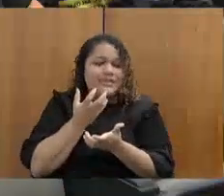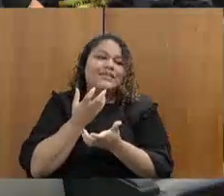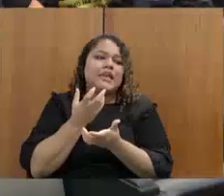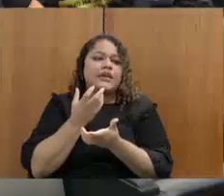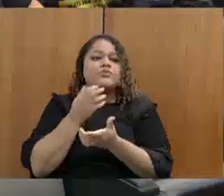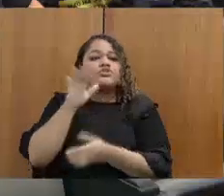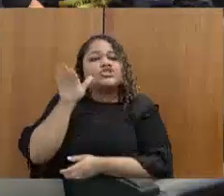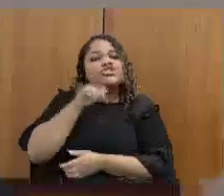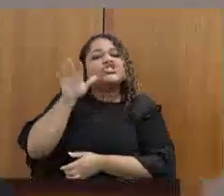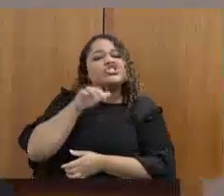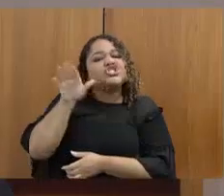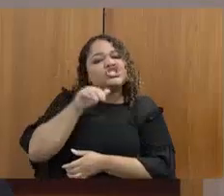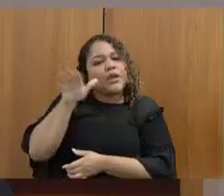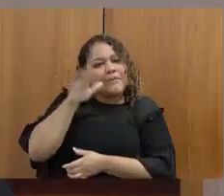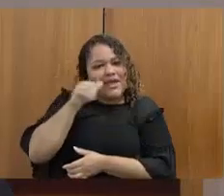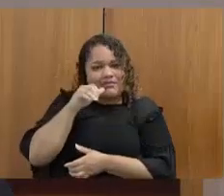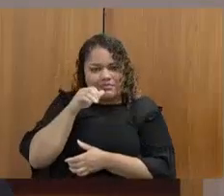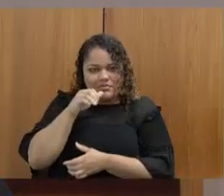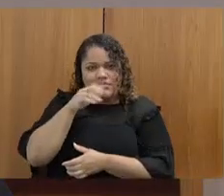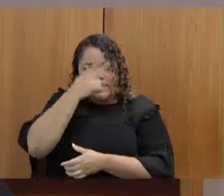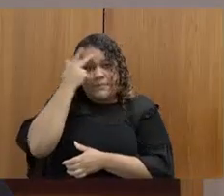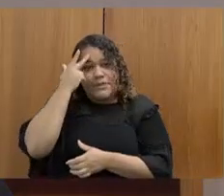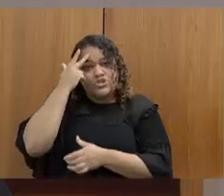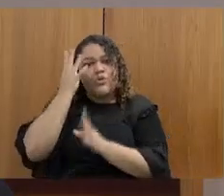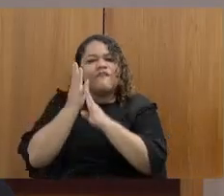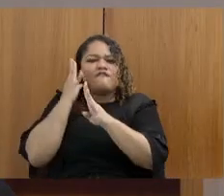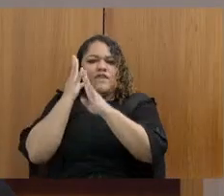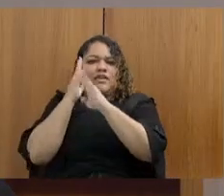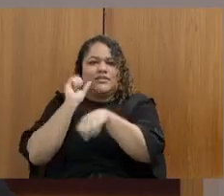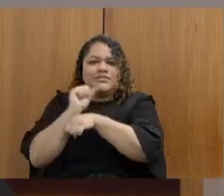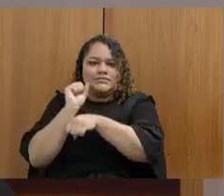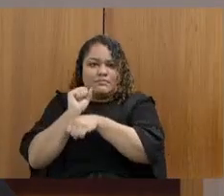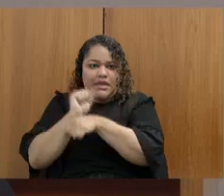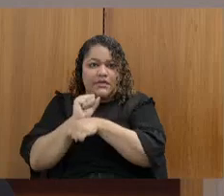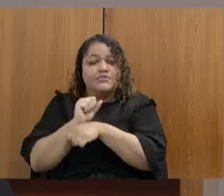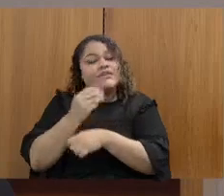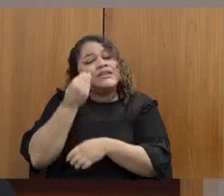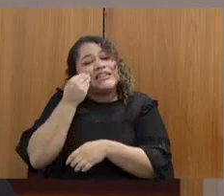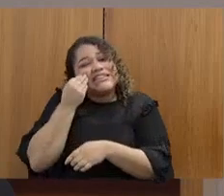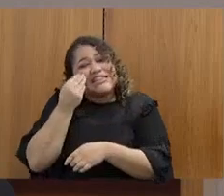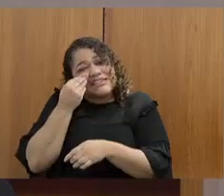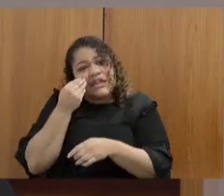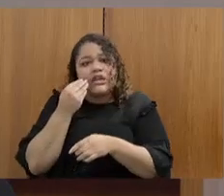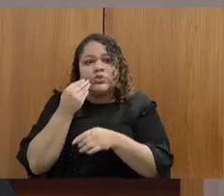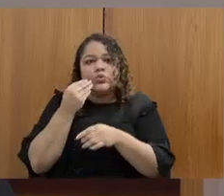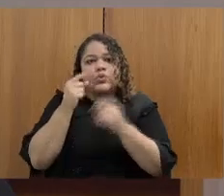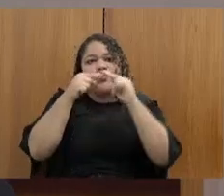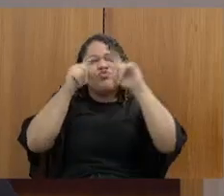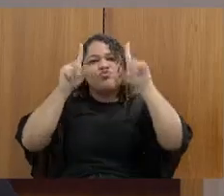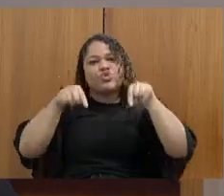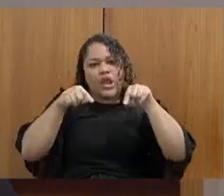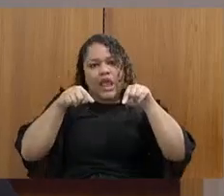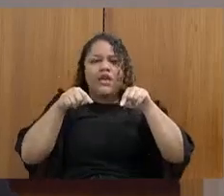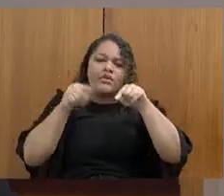nós vamos tentar completar o nosso quadro dentro da nossa realidade. Existe um déficit grande